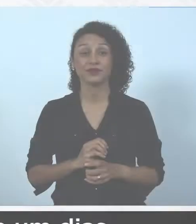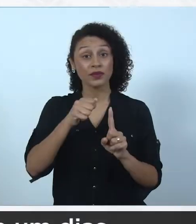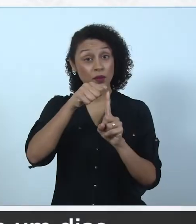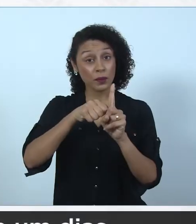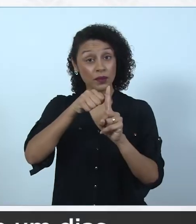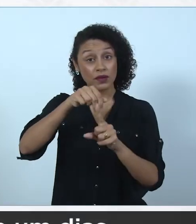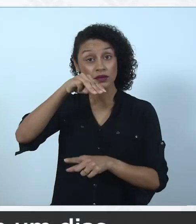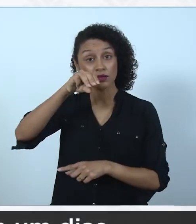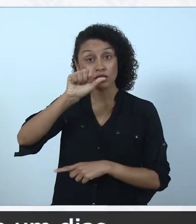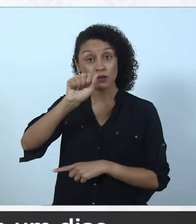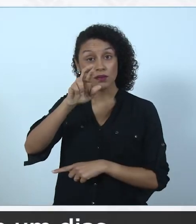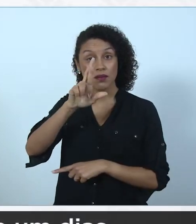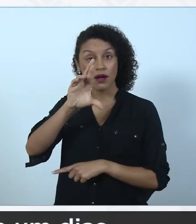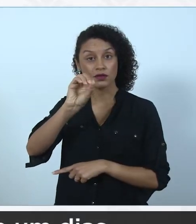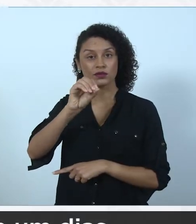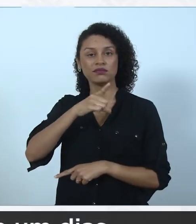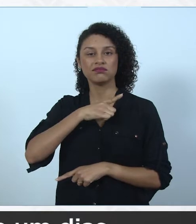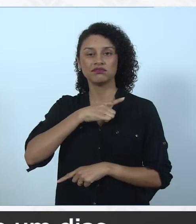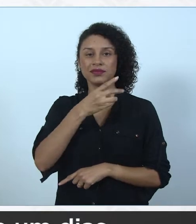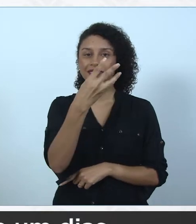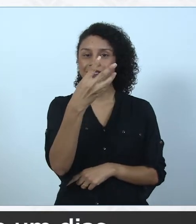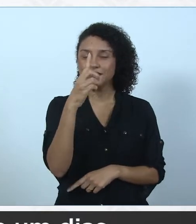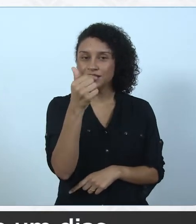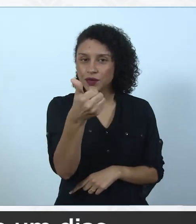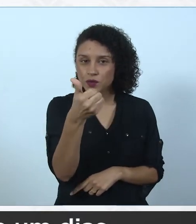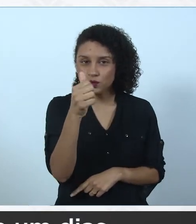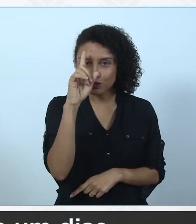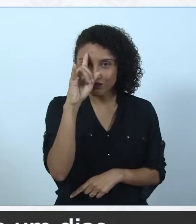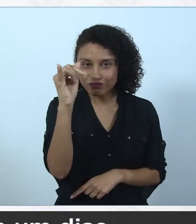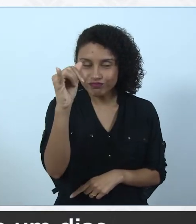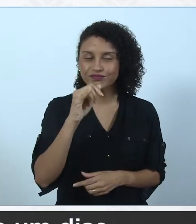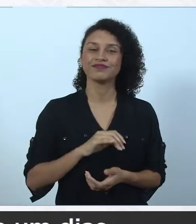O mês de março tem 31 dias.